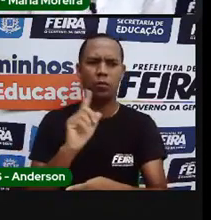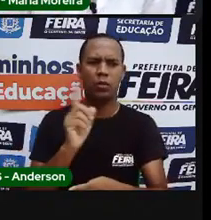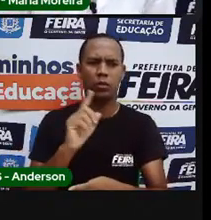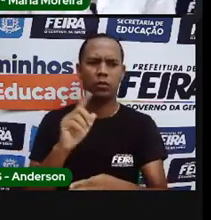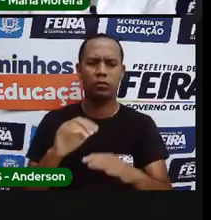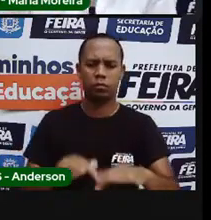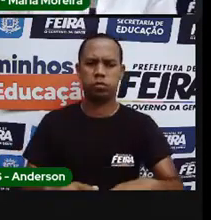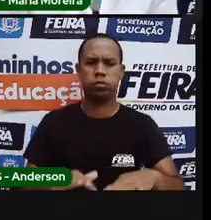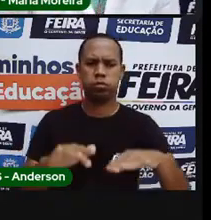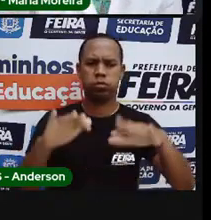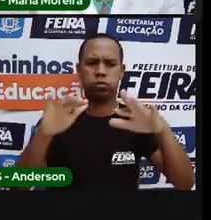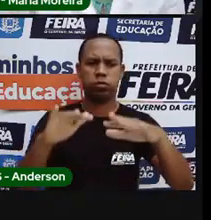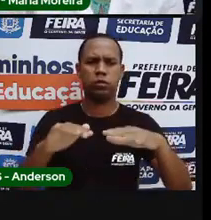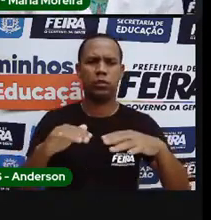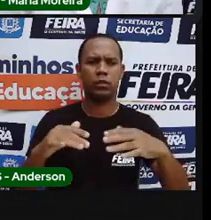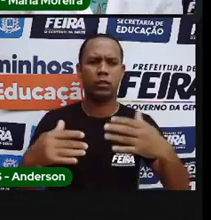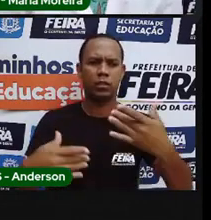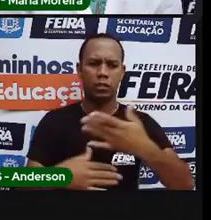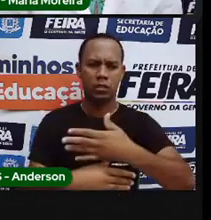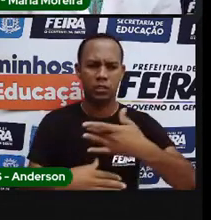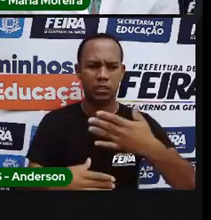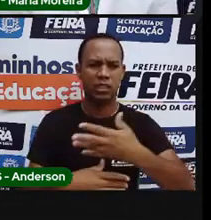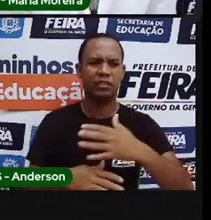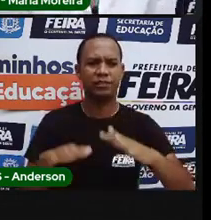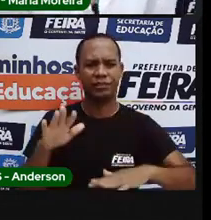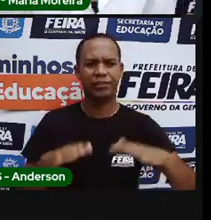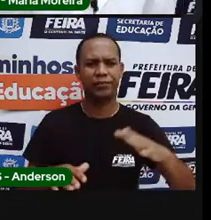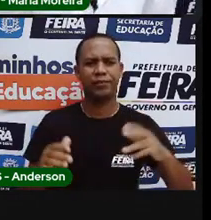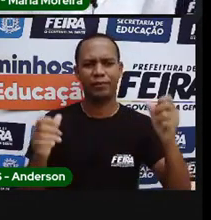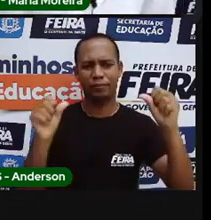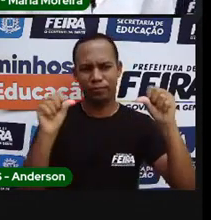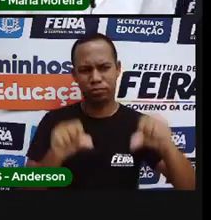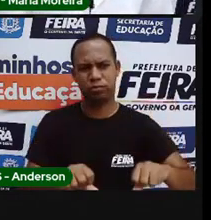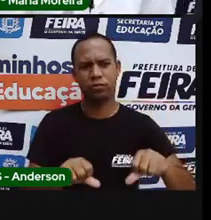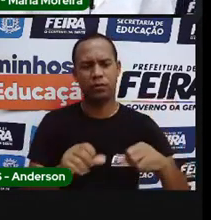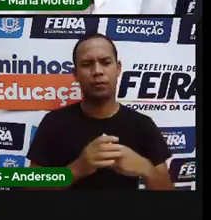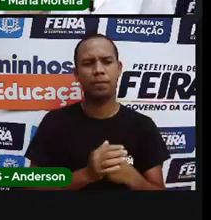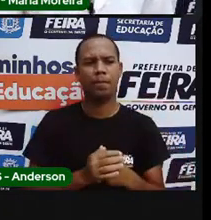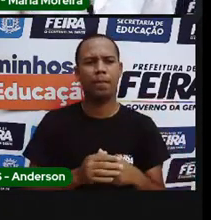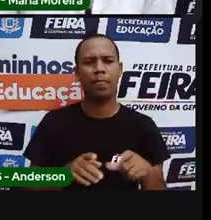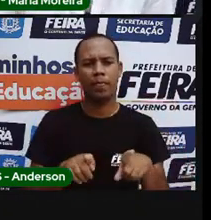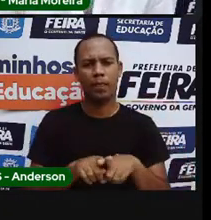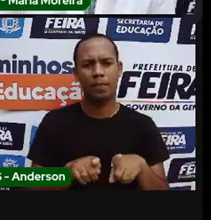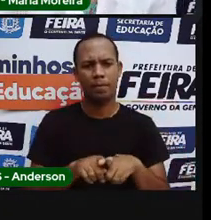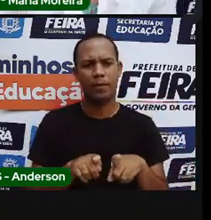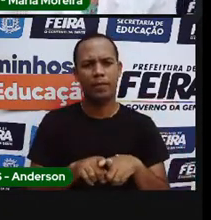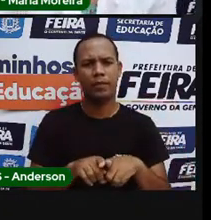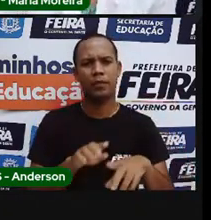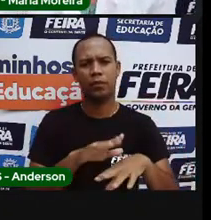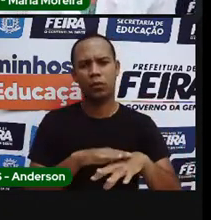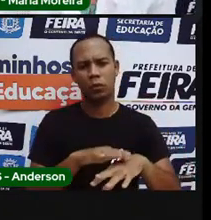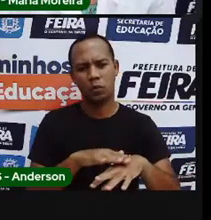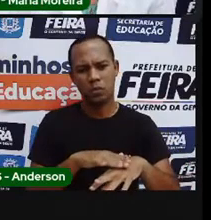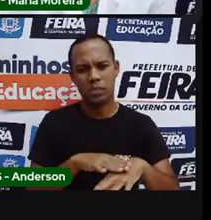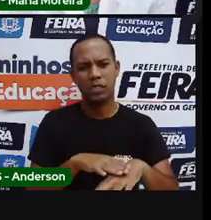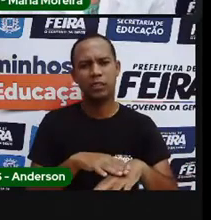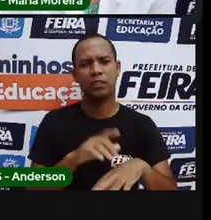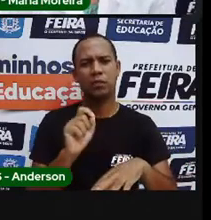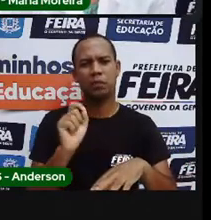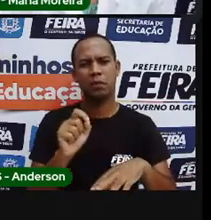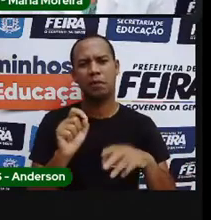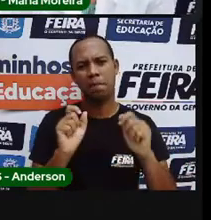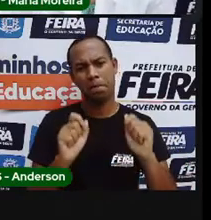alagacudos, prejuízos para a cidade são absurdos Sem contar a questão das doenças que são aí transmitidas pelo